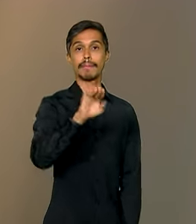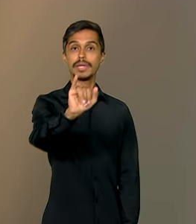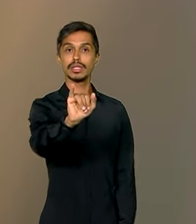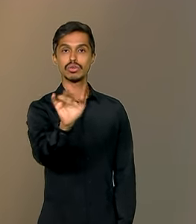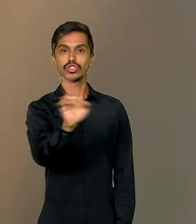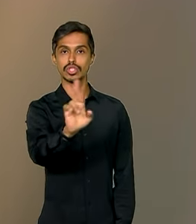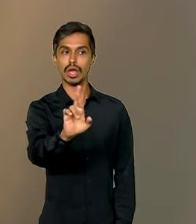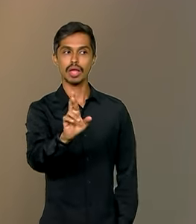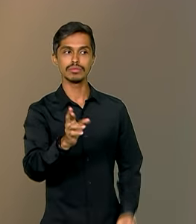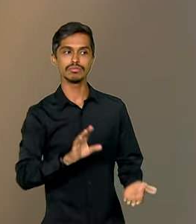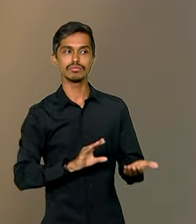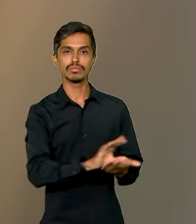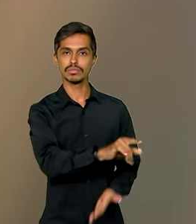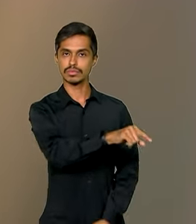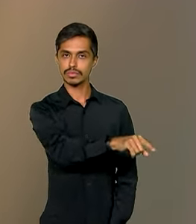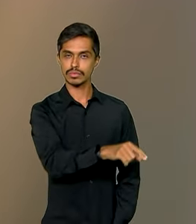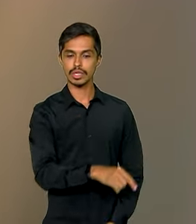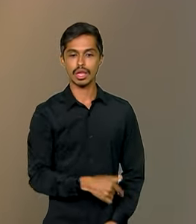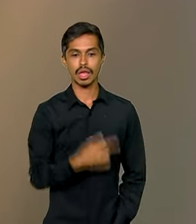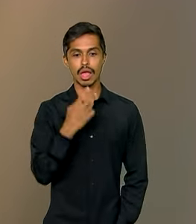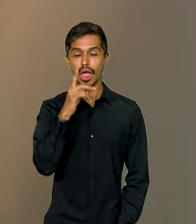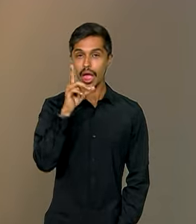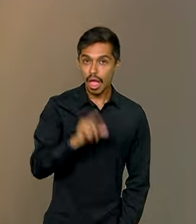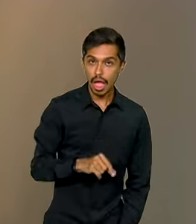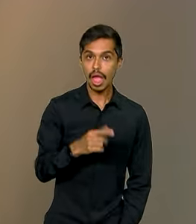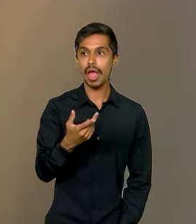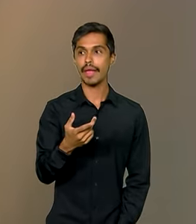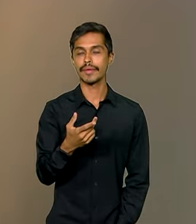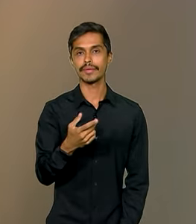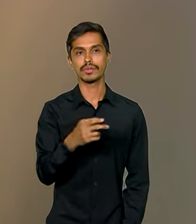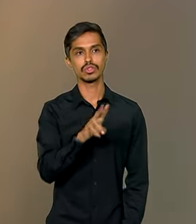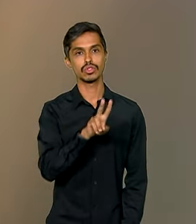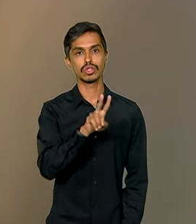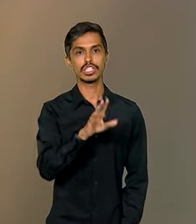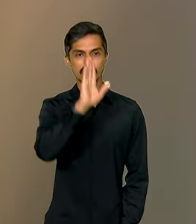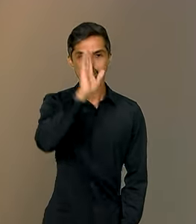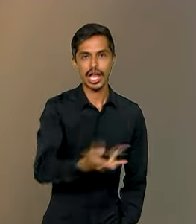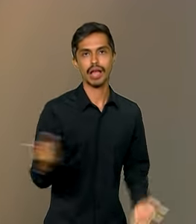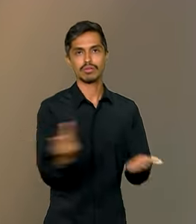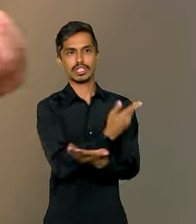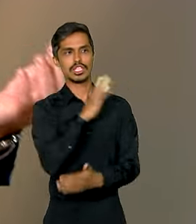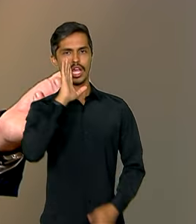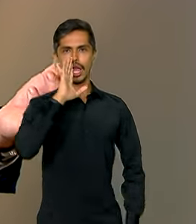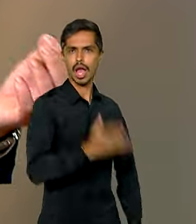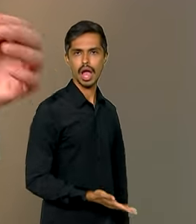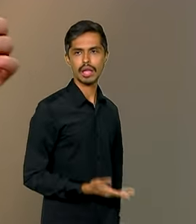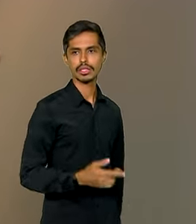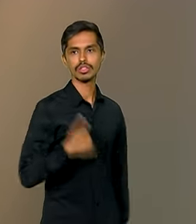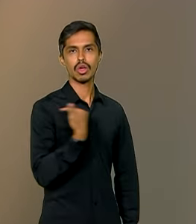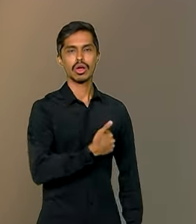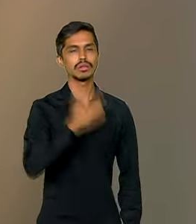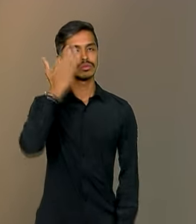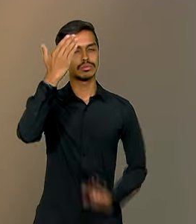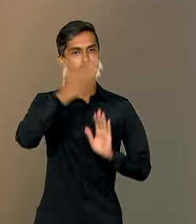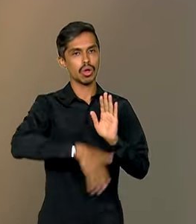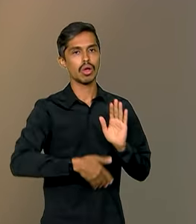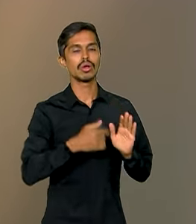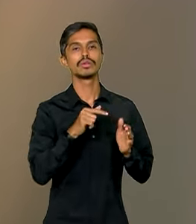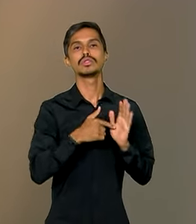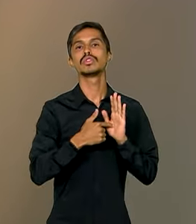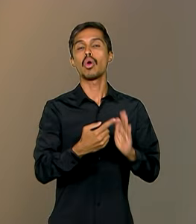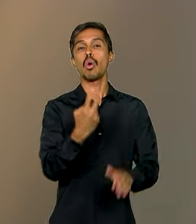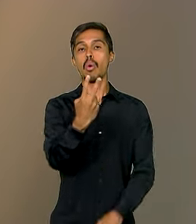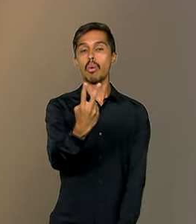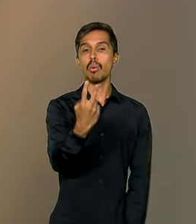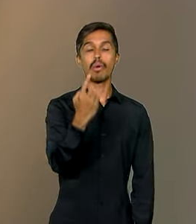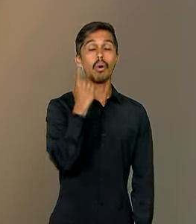de reais. Quando eu falo serão, não é... Já. A gente já aprovou 1,2 bilhão